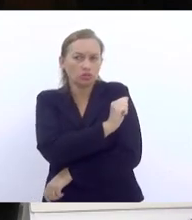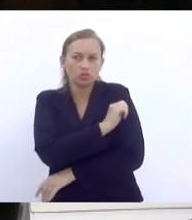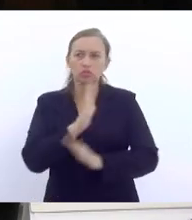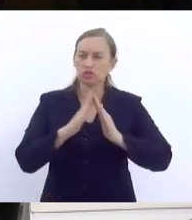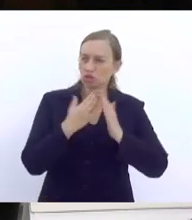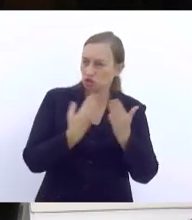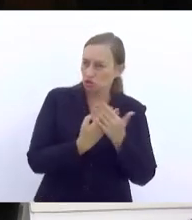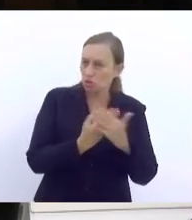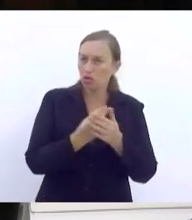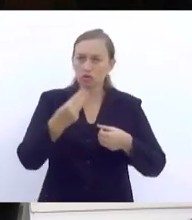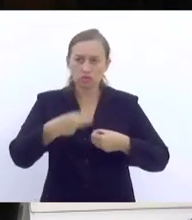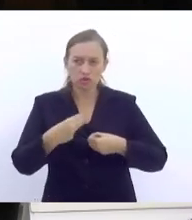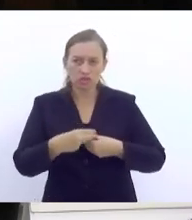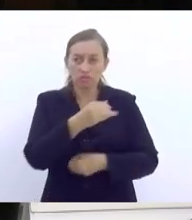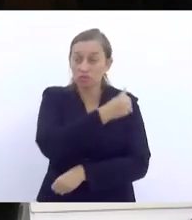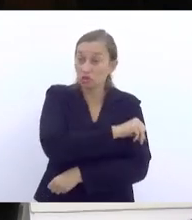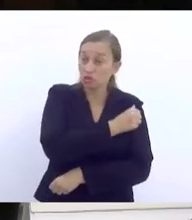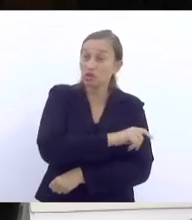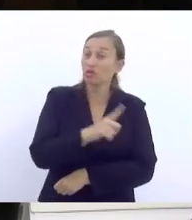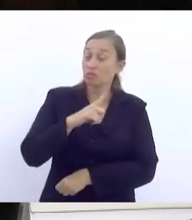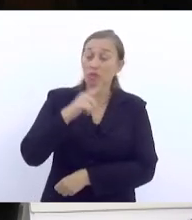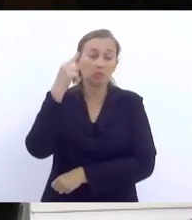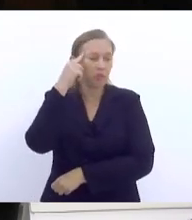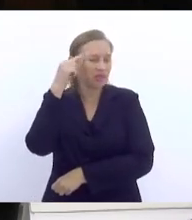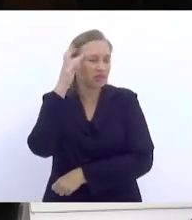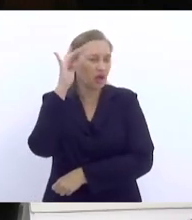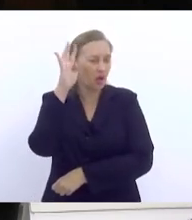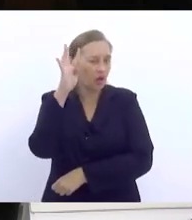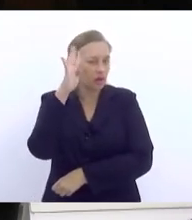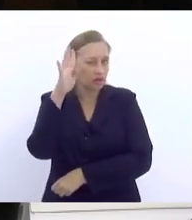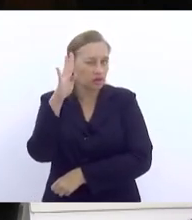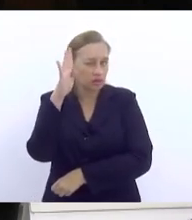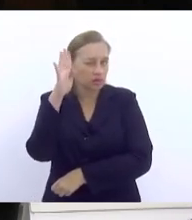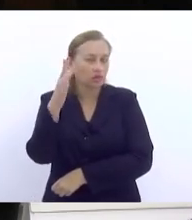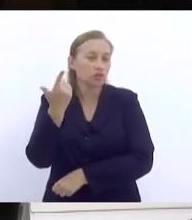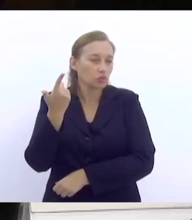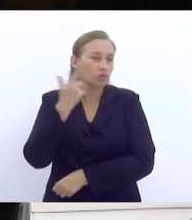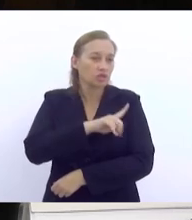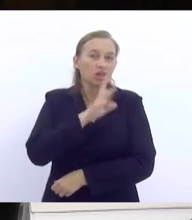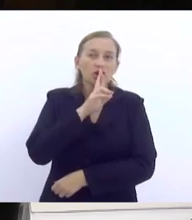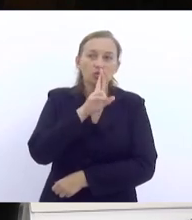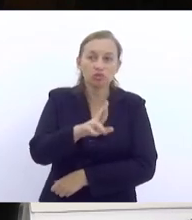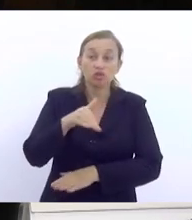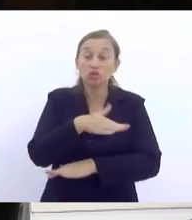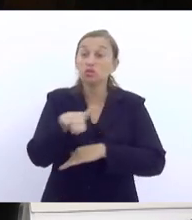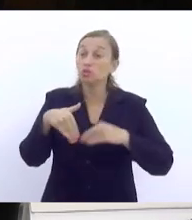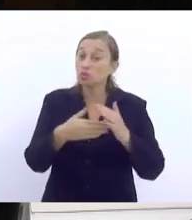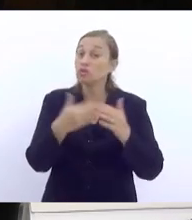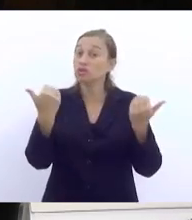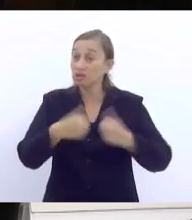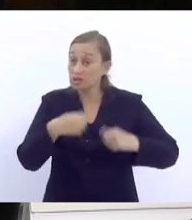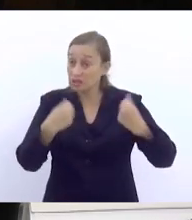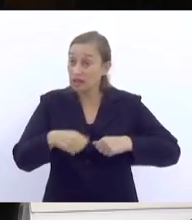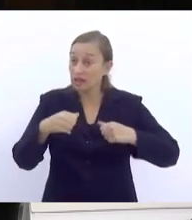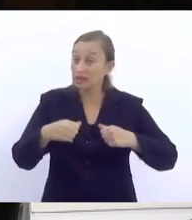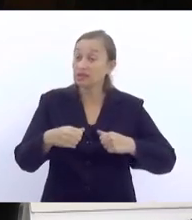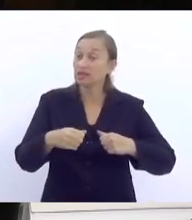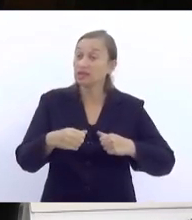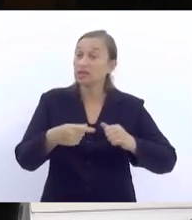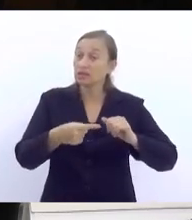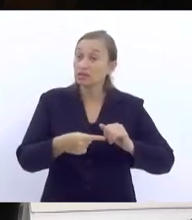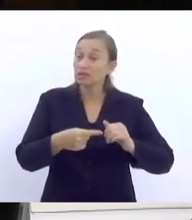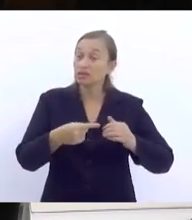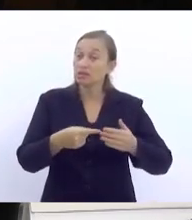município do Rio de Janeiro, a gente tem que refletir se a gente tem condições de responder a essas demandas que são encaminhadas para